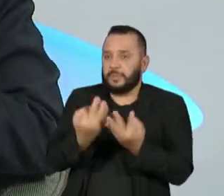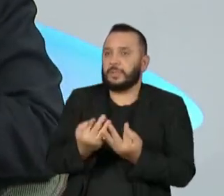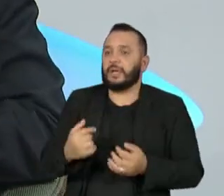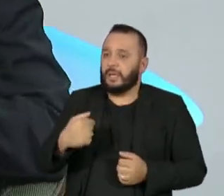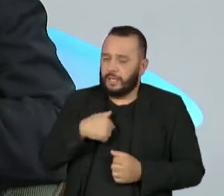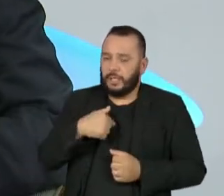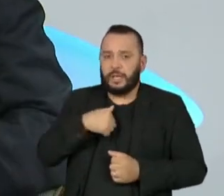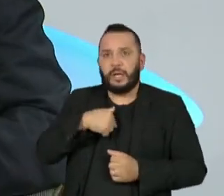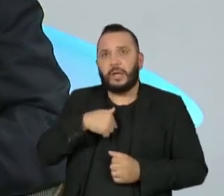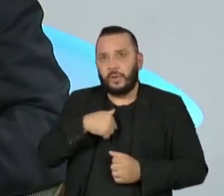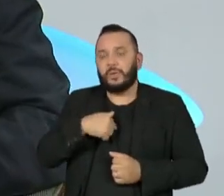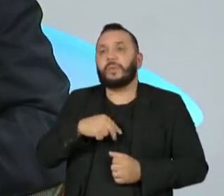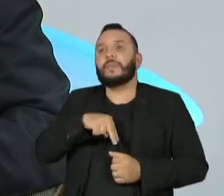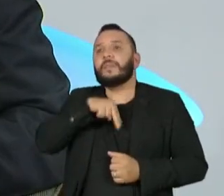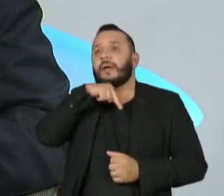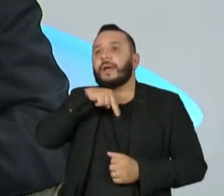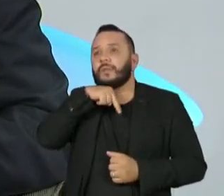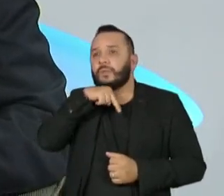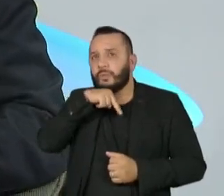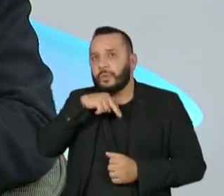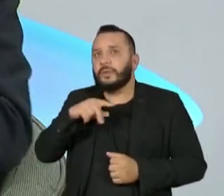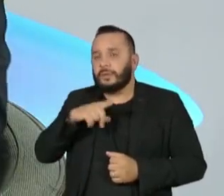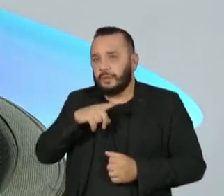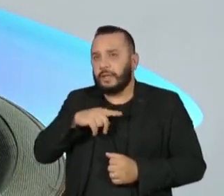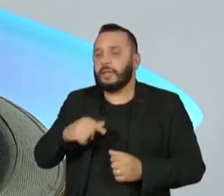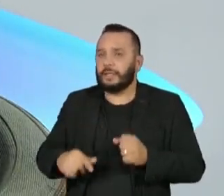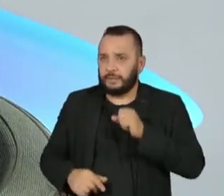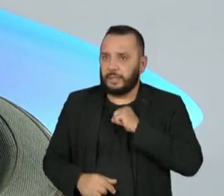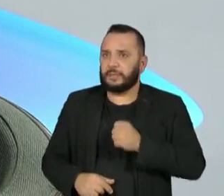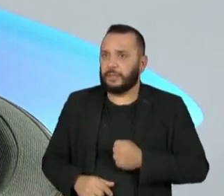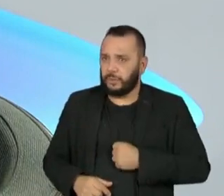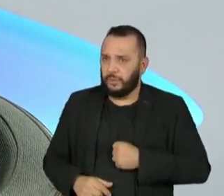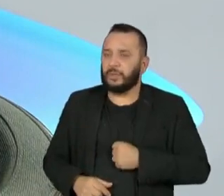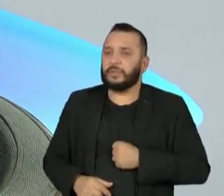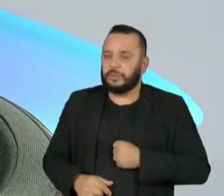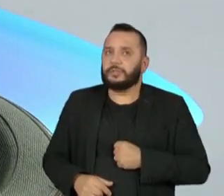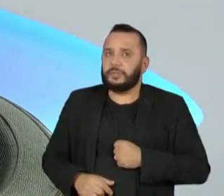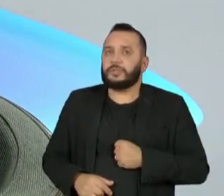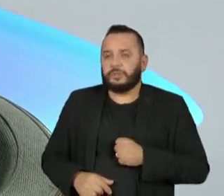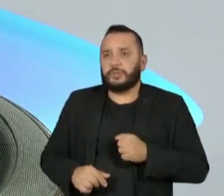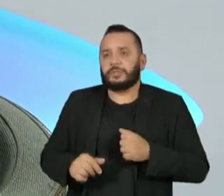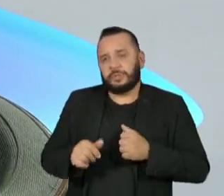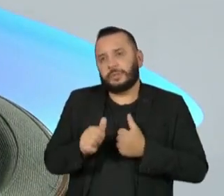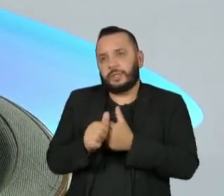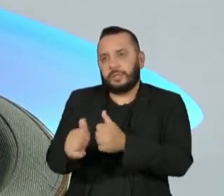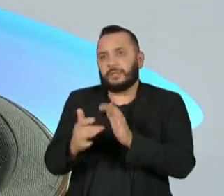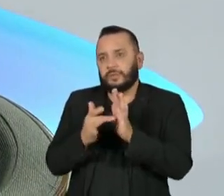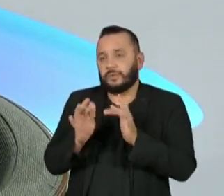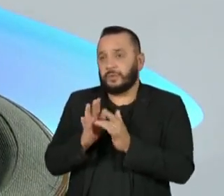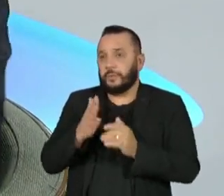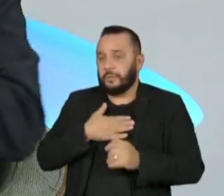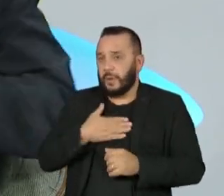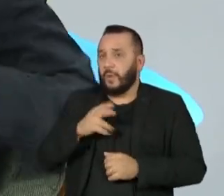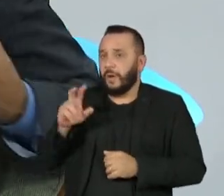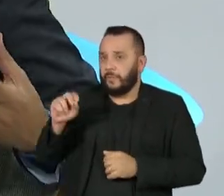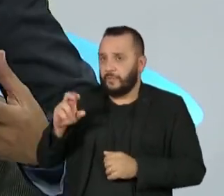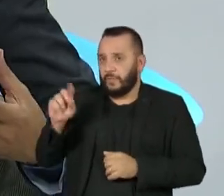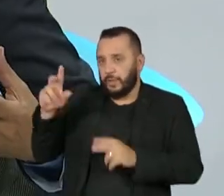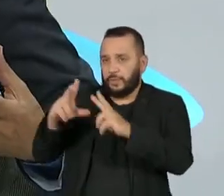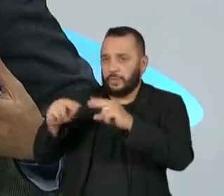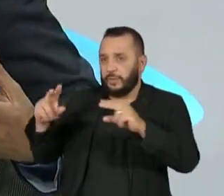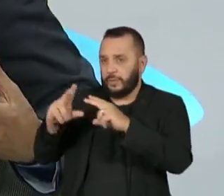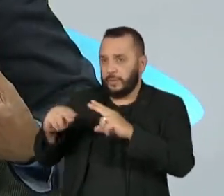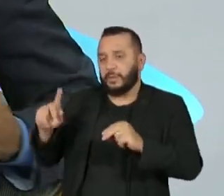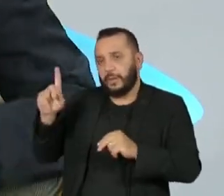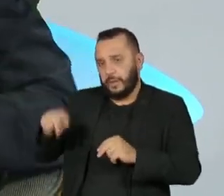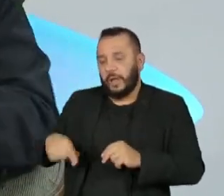você sabe, eu sou neto de sacerdote cristão. O meu avô, no Líbano, que era um sacerdote cristão, mandou a família